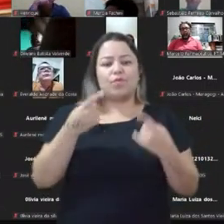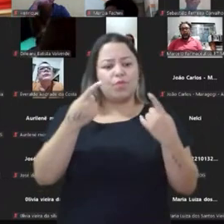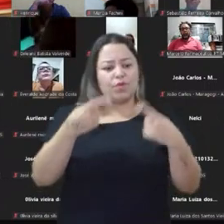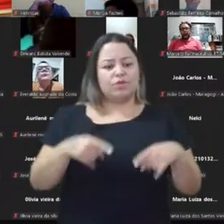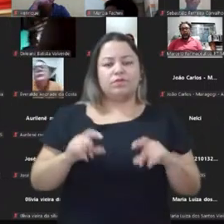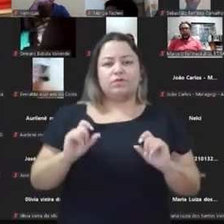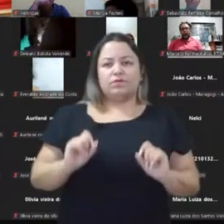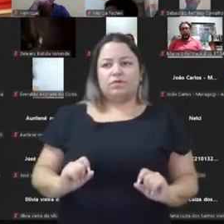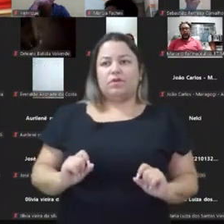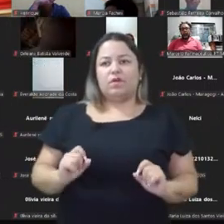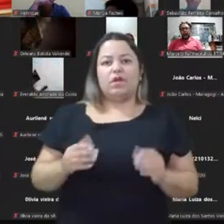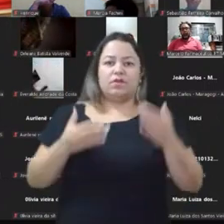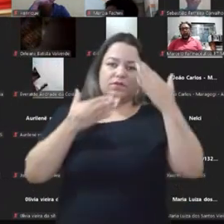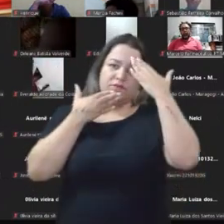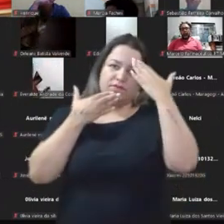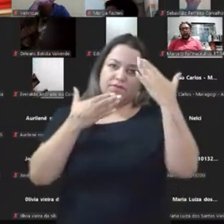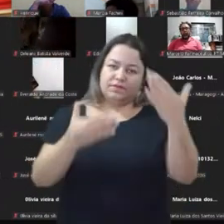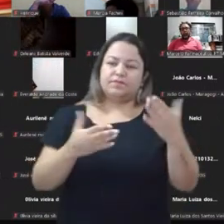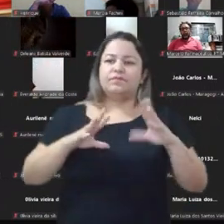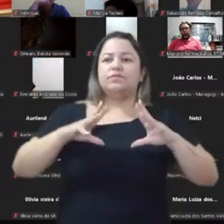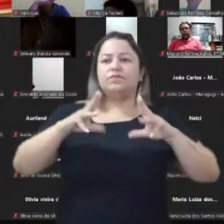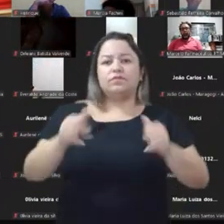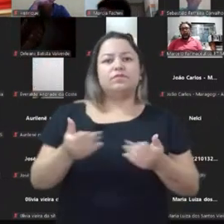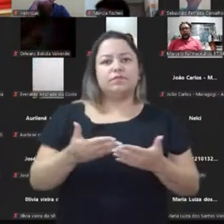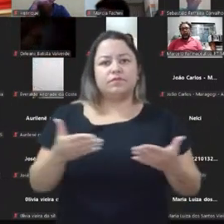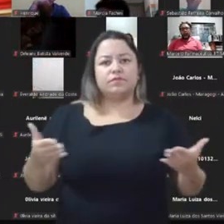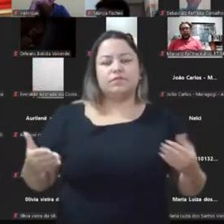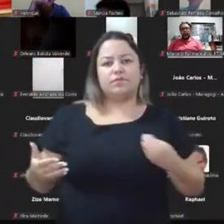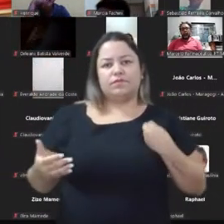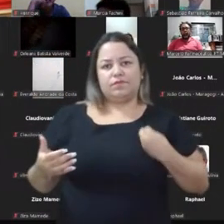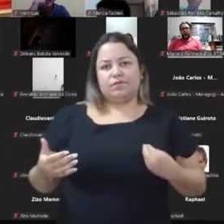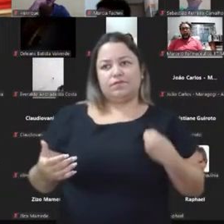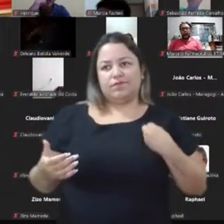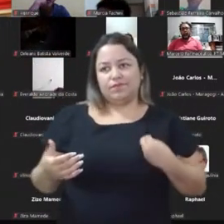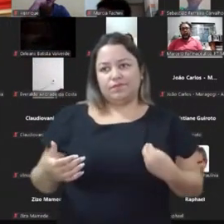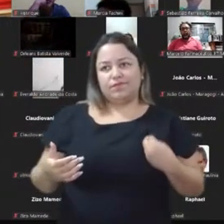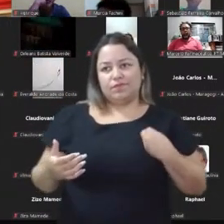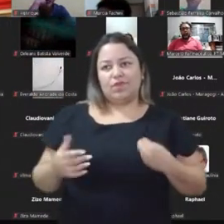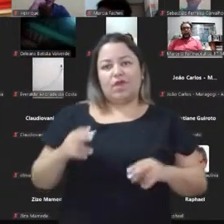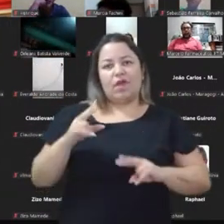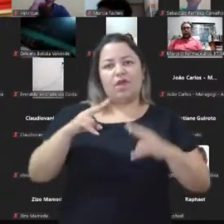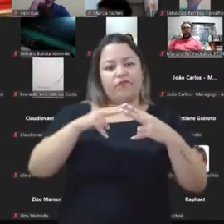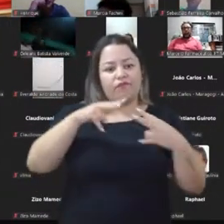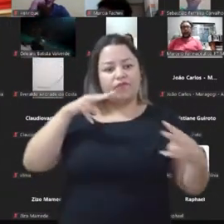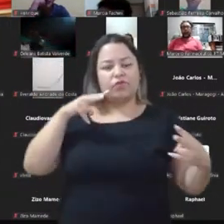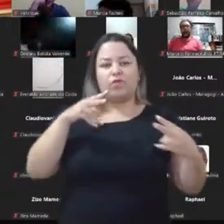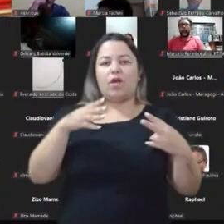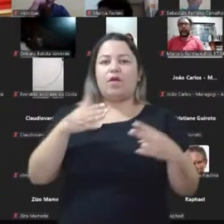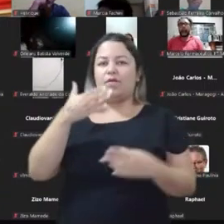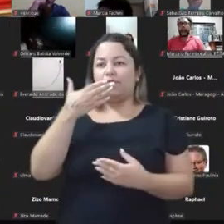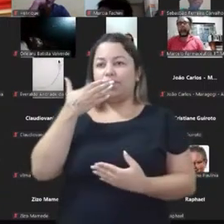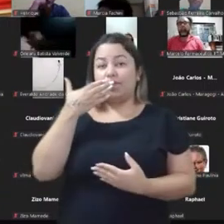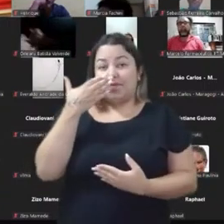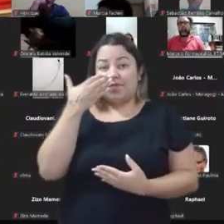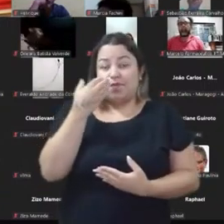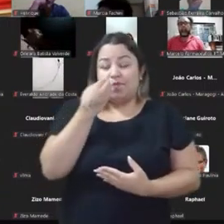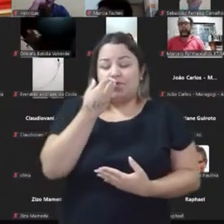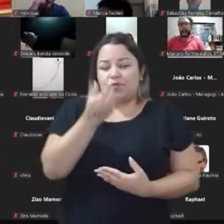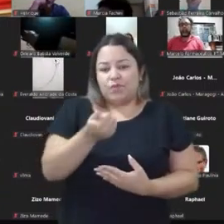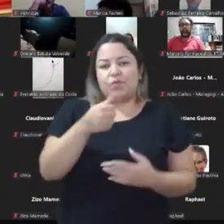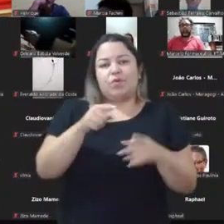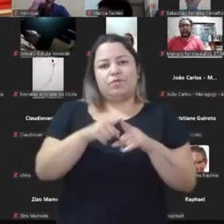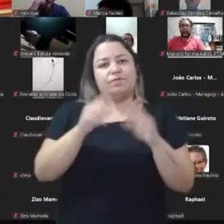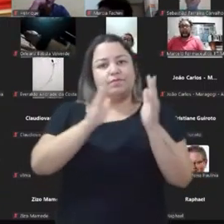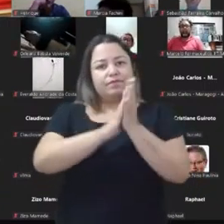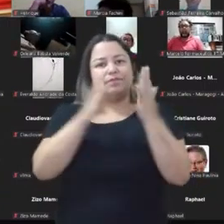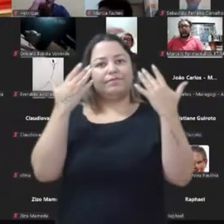eu quero agradecer a presença de todos, a presença do nosso pessoal que está virtual. Muito bacana. Parabéns, Breno. Mais